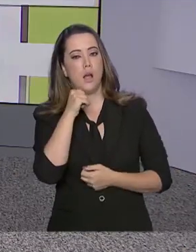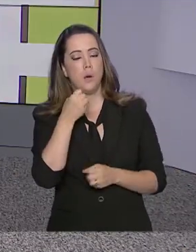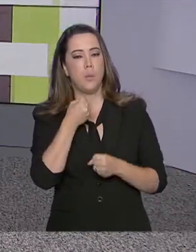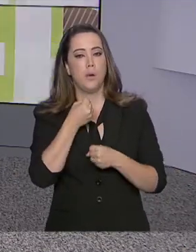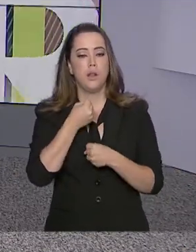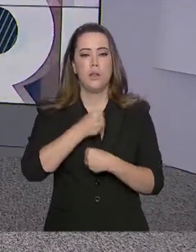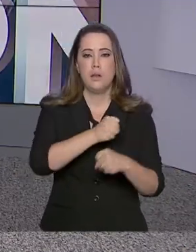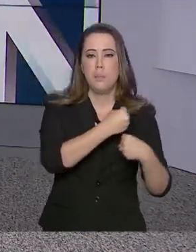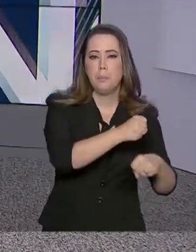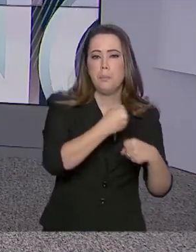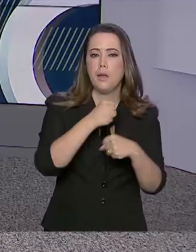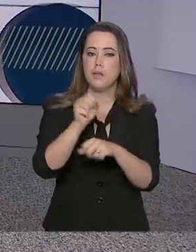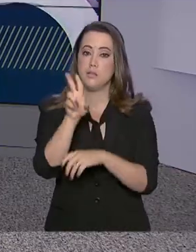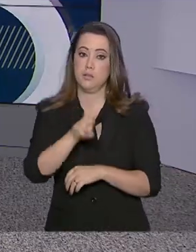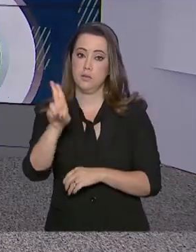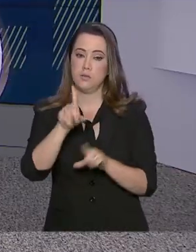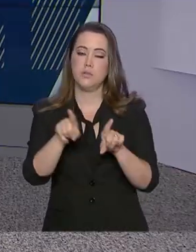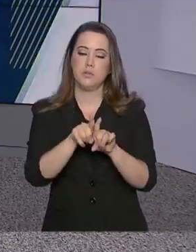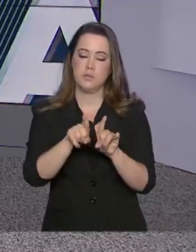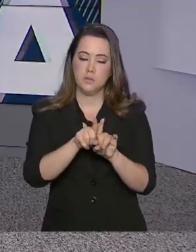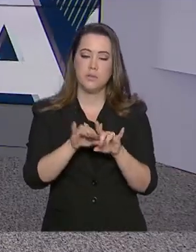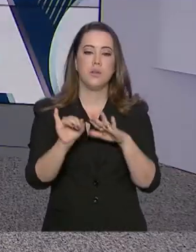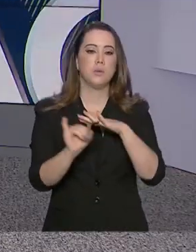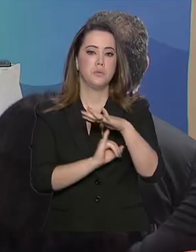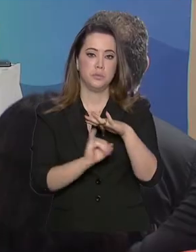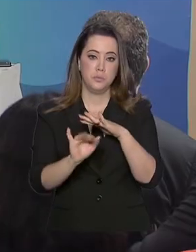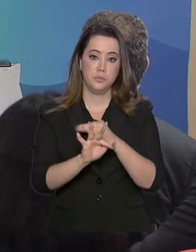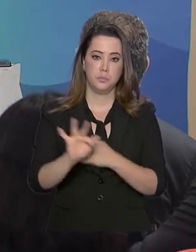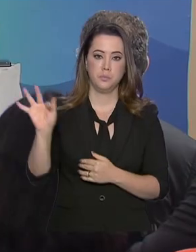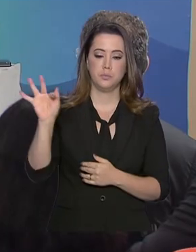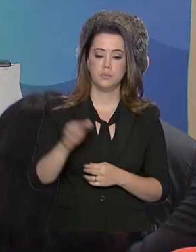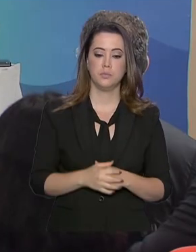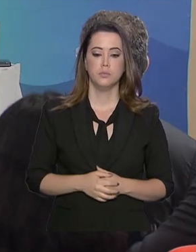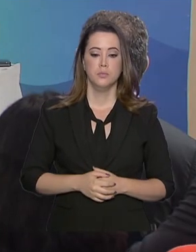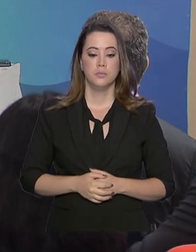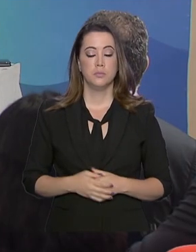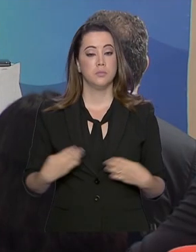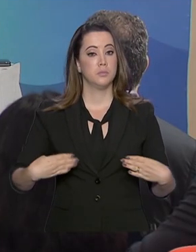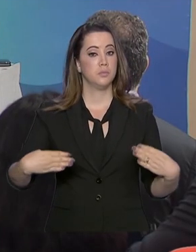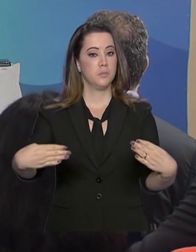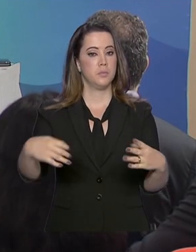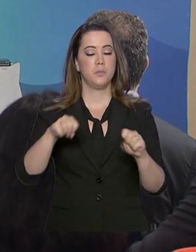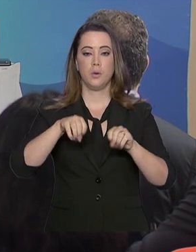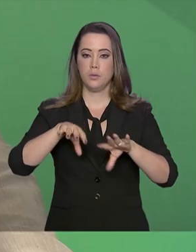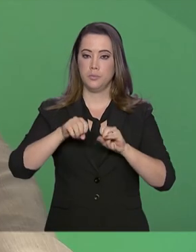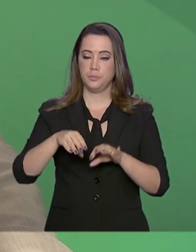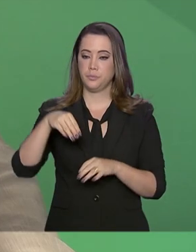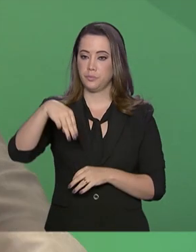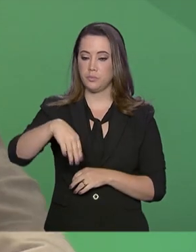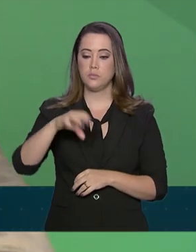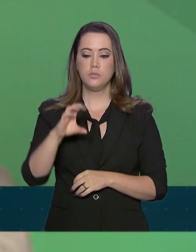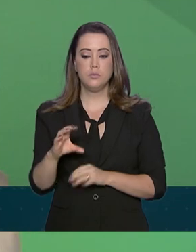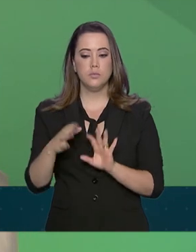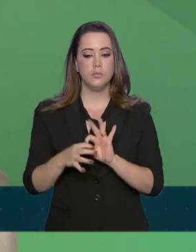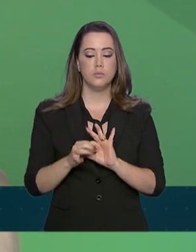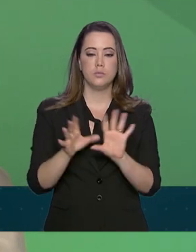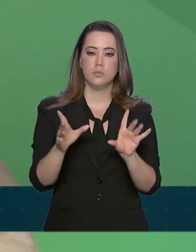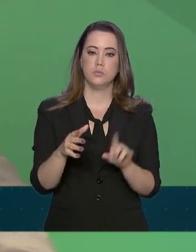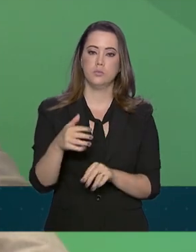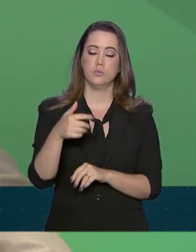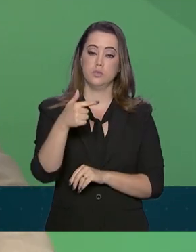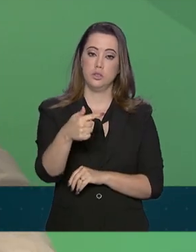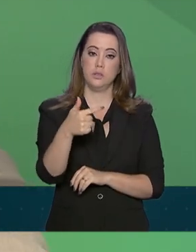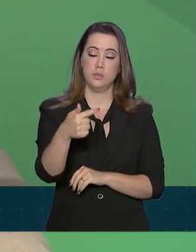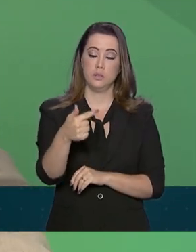universidades e institutos federais. Segundo o Ministério da Educação, foram liberados 771